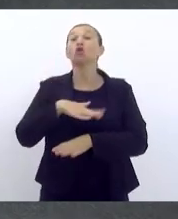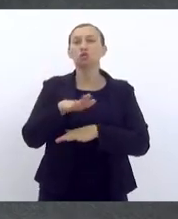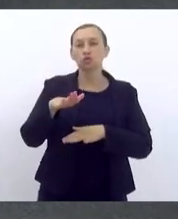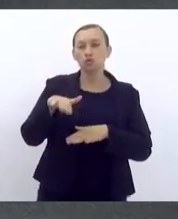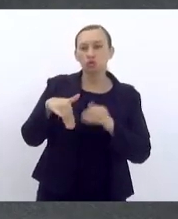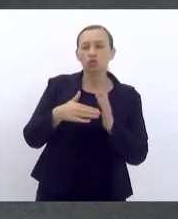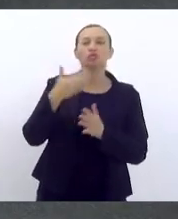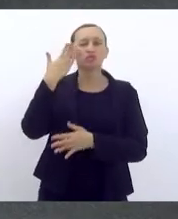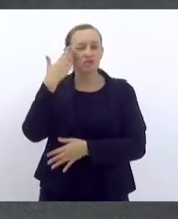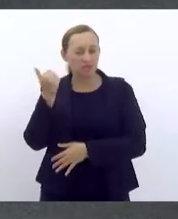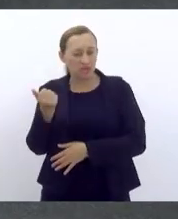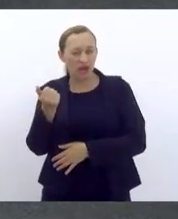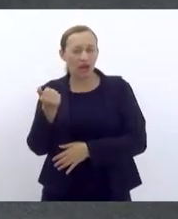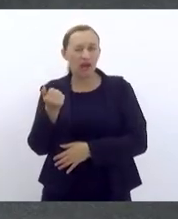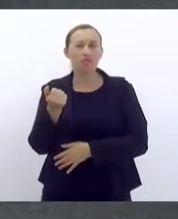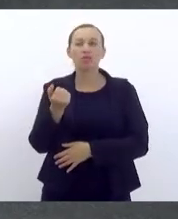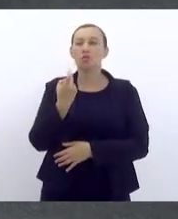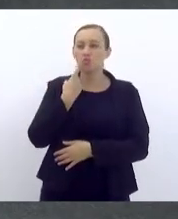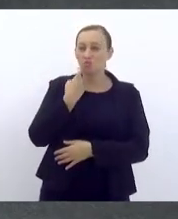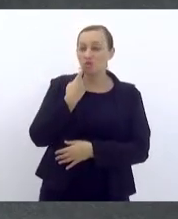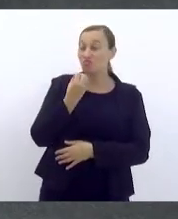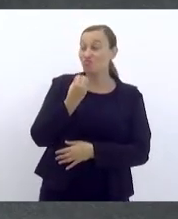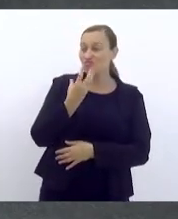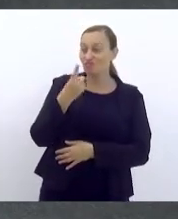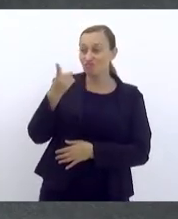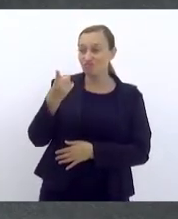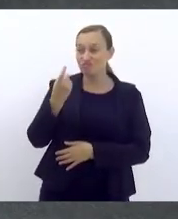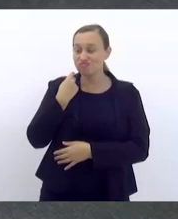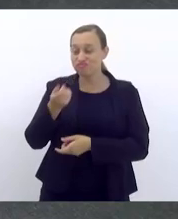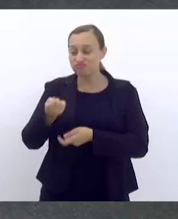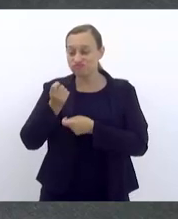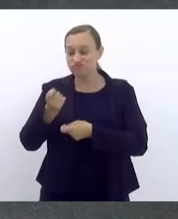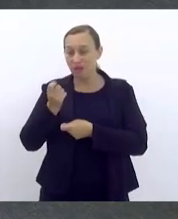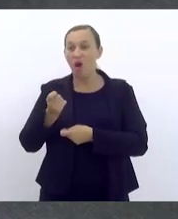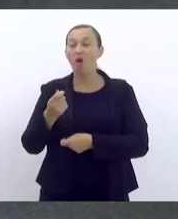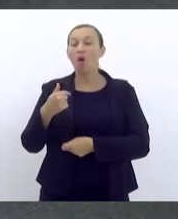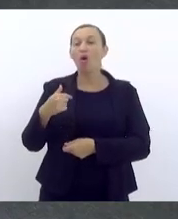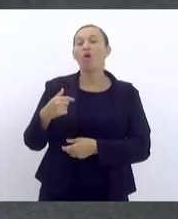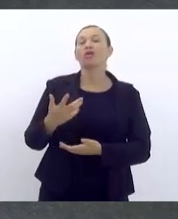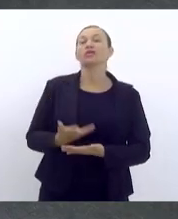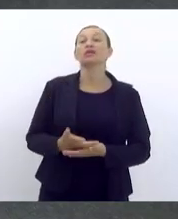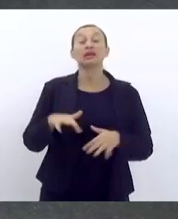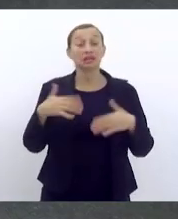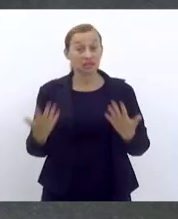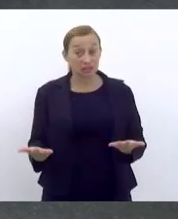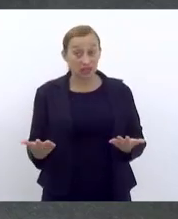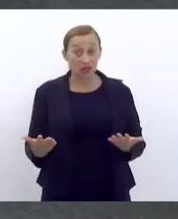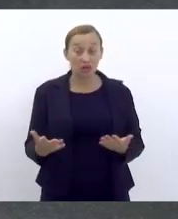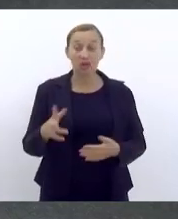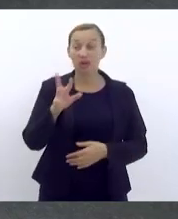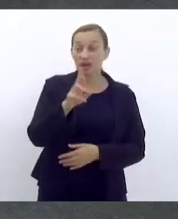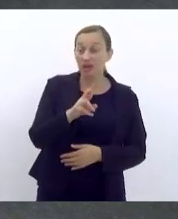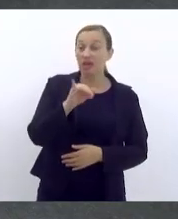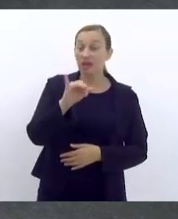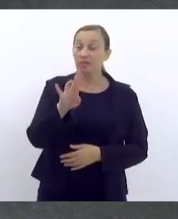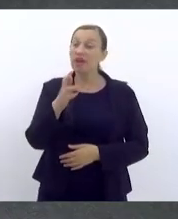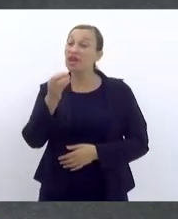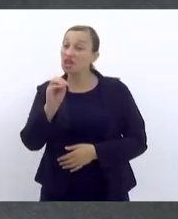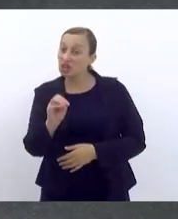que eu também sou filho de pescador, hoje sou formado em gestão ambiental. Então, os ribeirinhos e pescadores